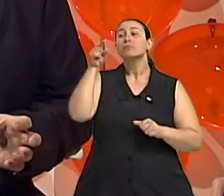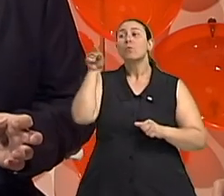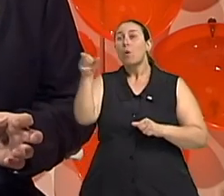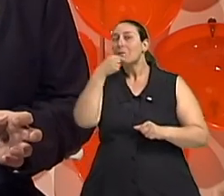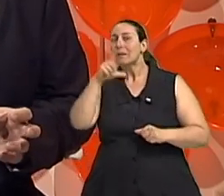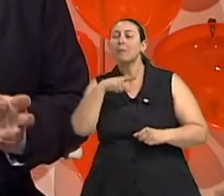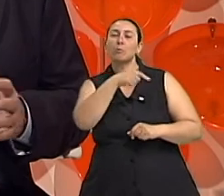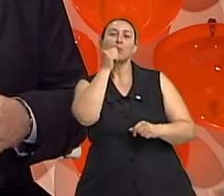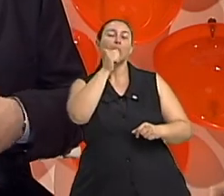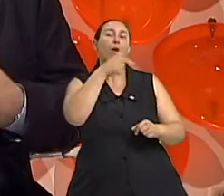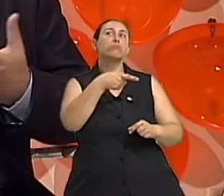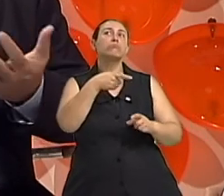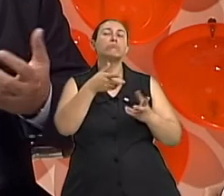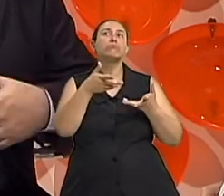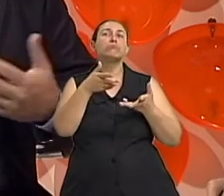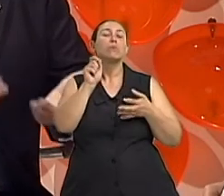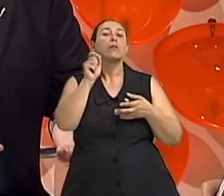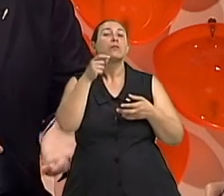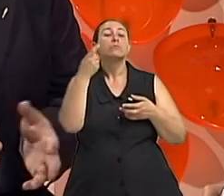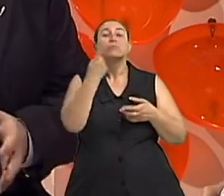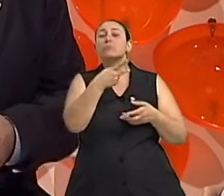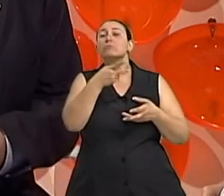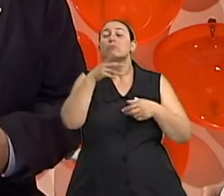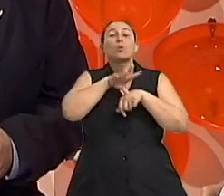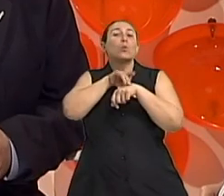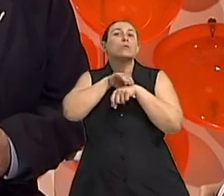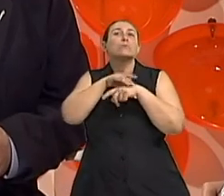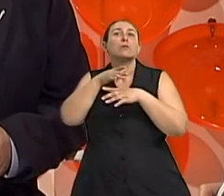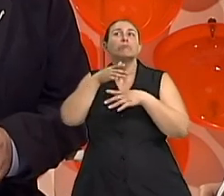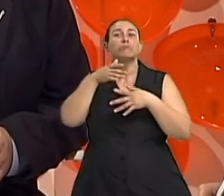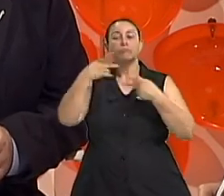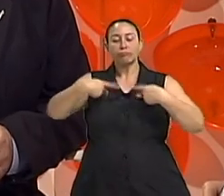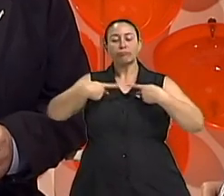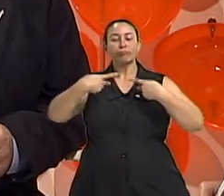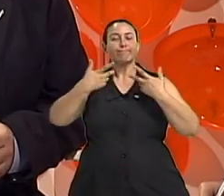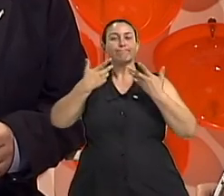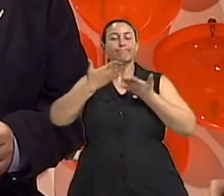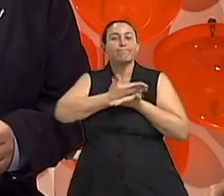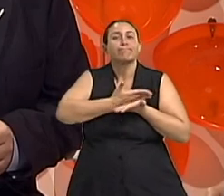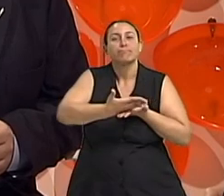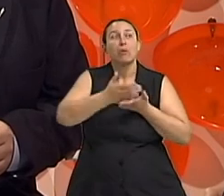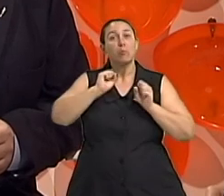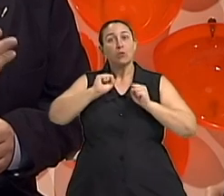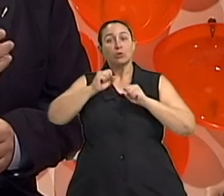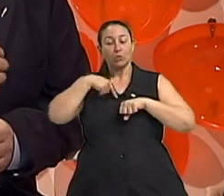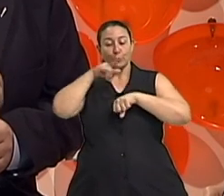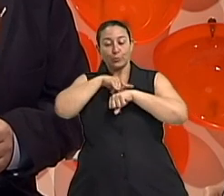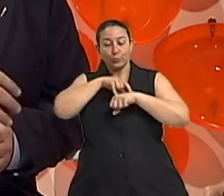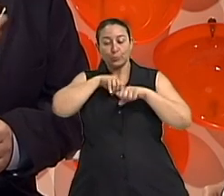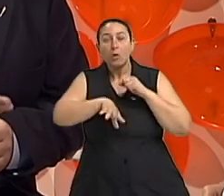a incontinência urinária é uma doença primária, vamos dizer assim. A incontinência urinária pode não ter